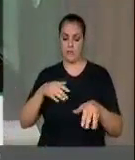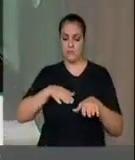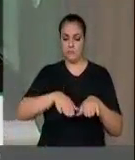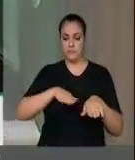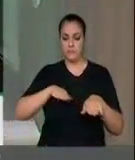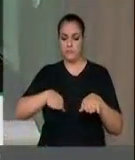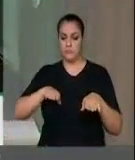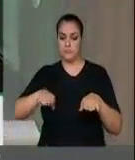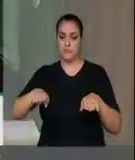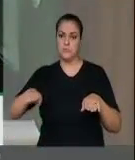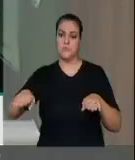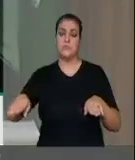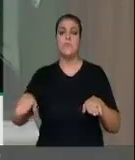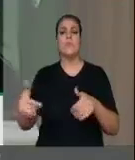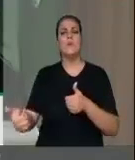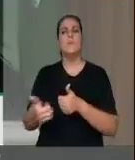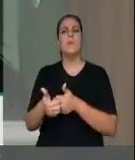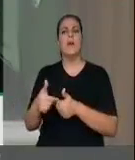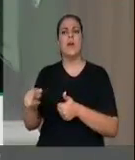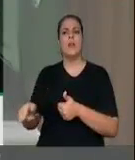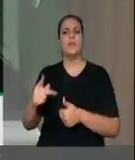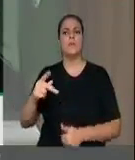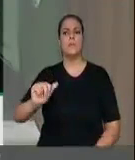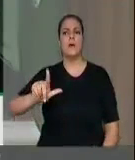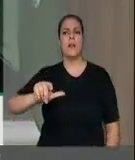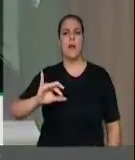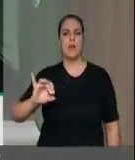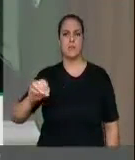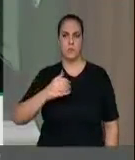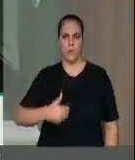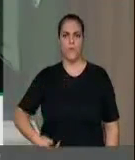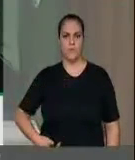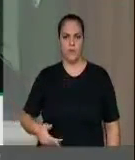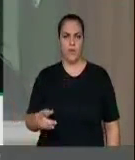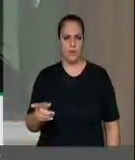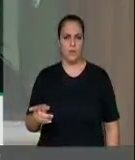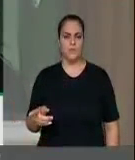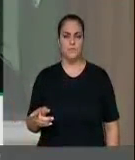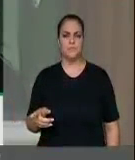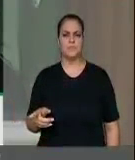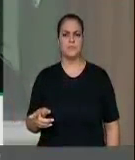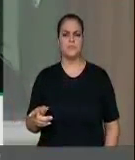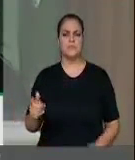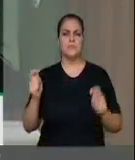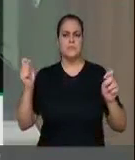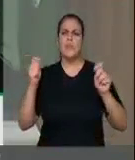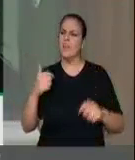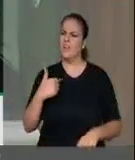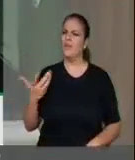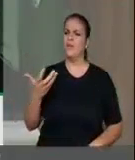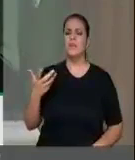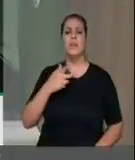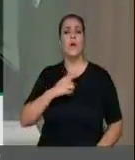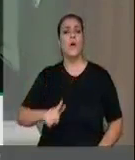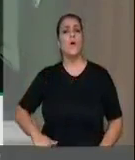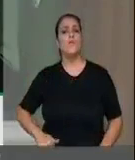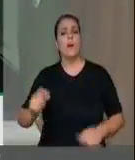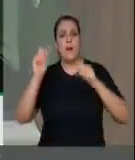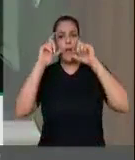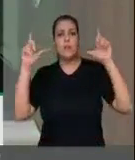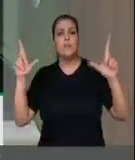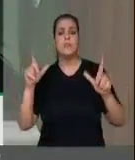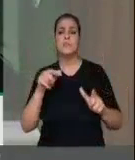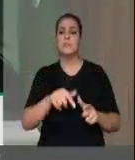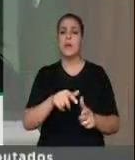perto do Palácio do Governo. Queremos fazer um apelo ao governador para ouvir os sindicalistas de